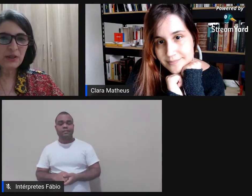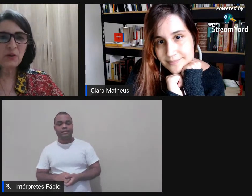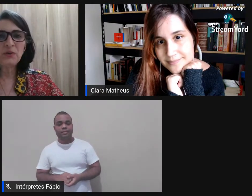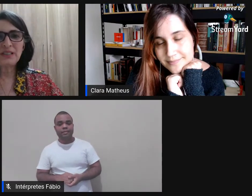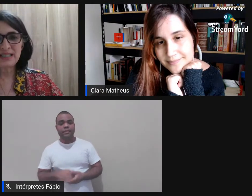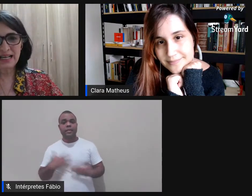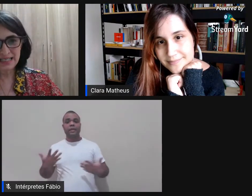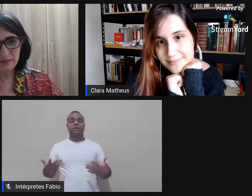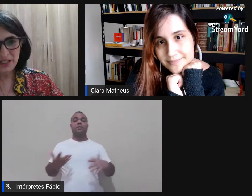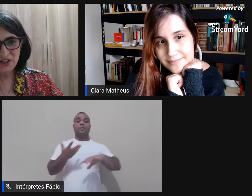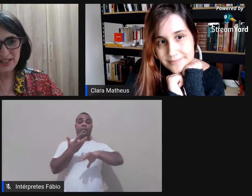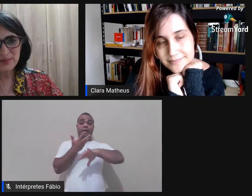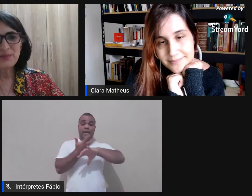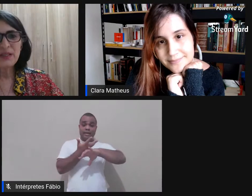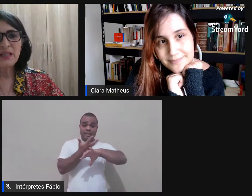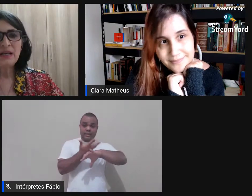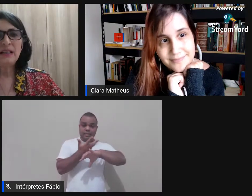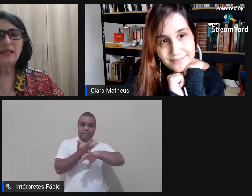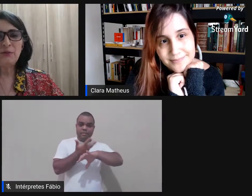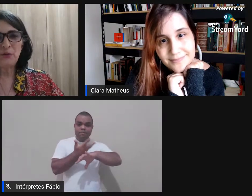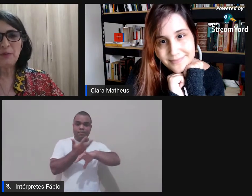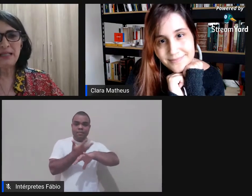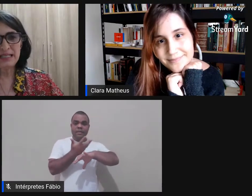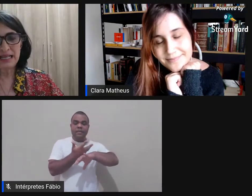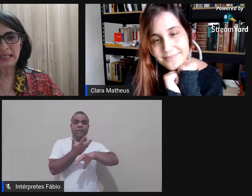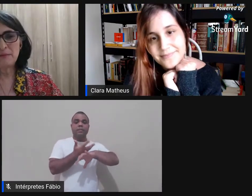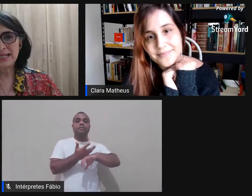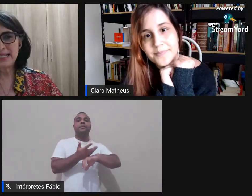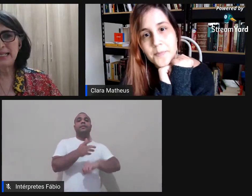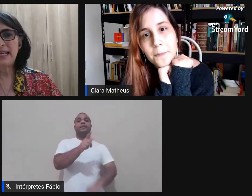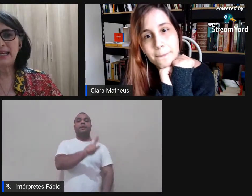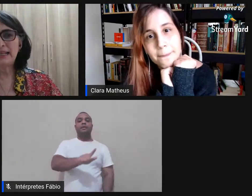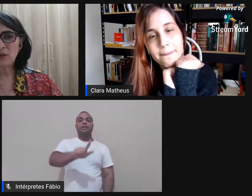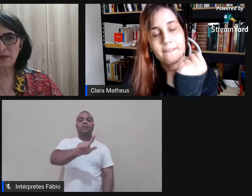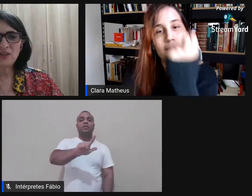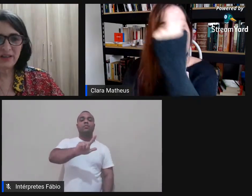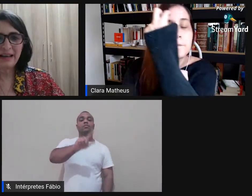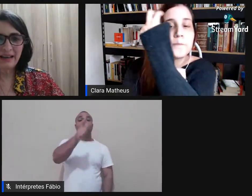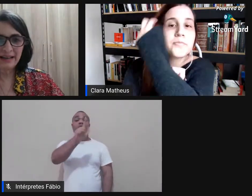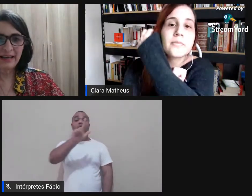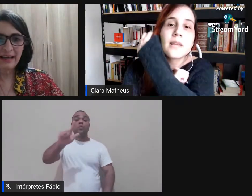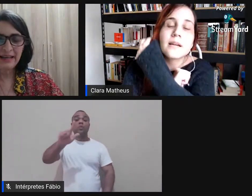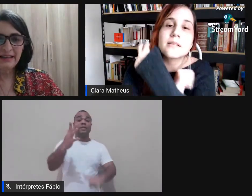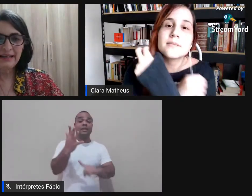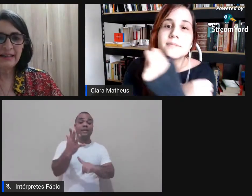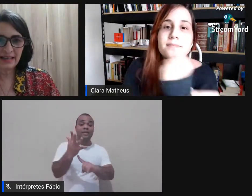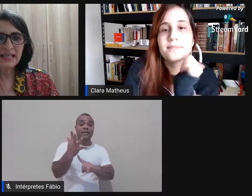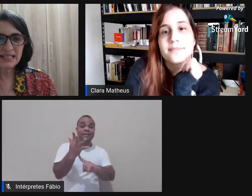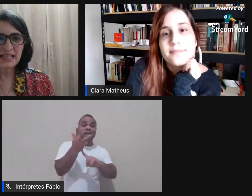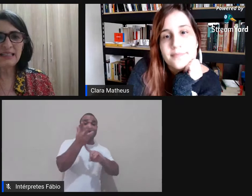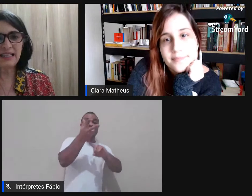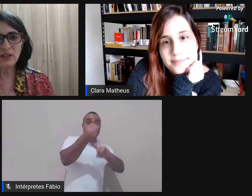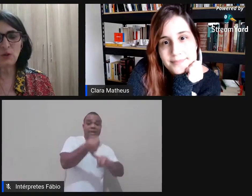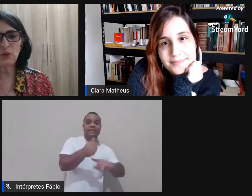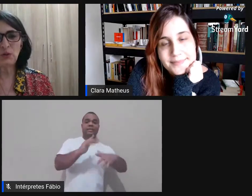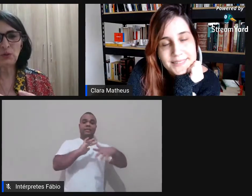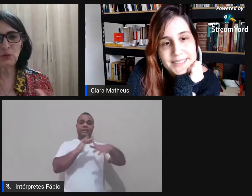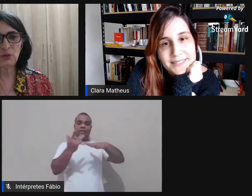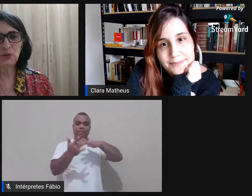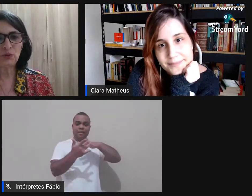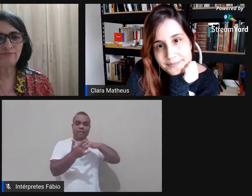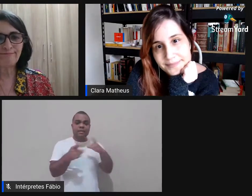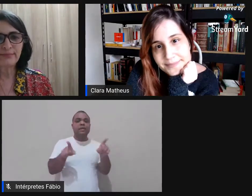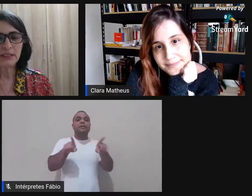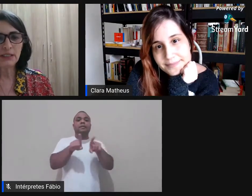literatura, outras artes e mídias, que foi ministrada, mas aí, normalmente, em inglês, né, dentro